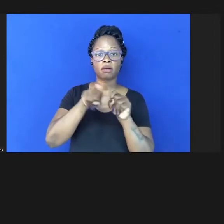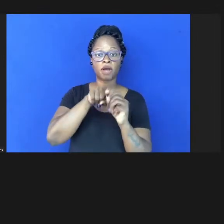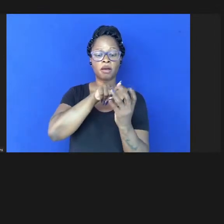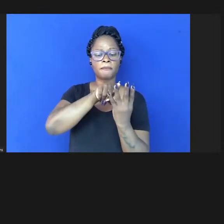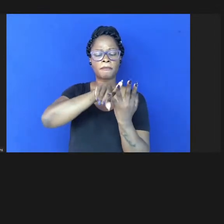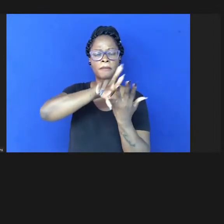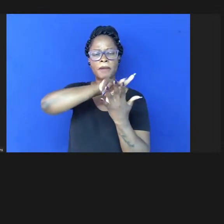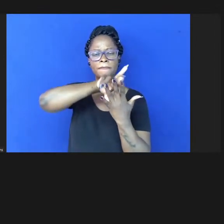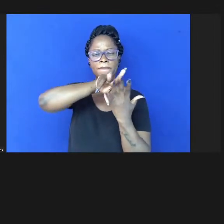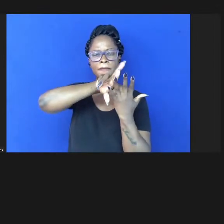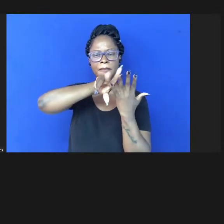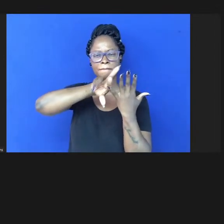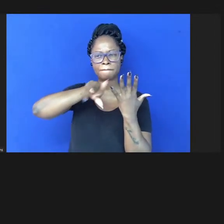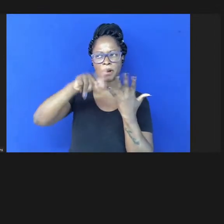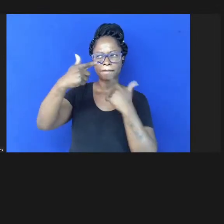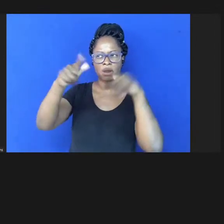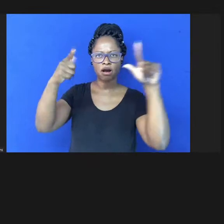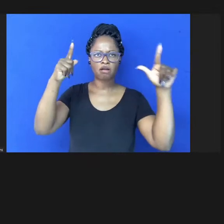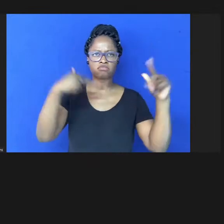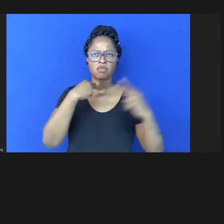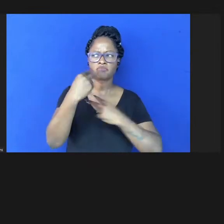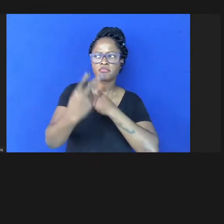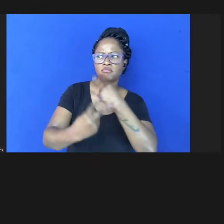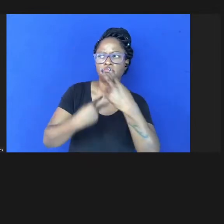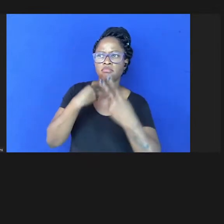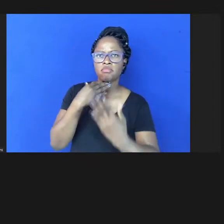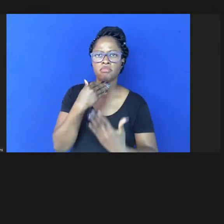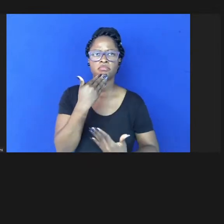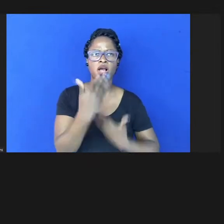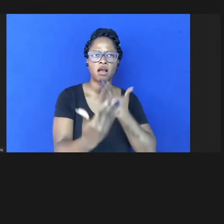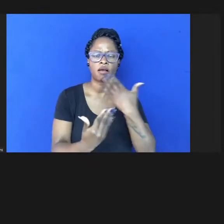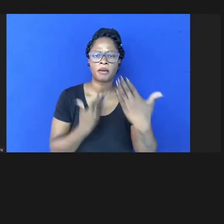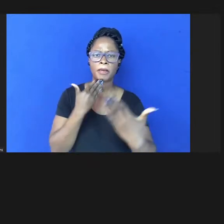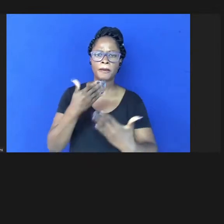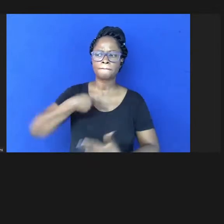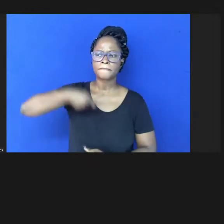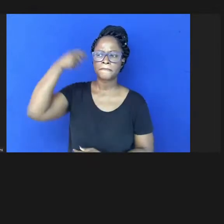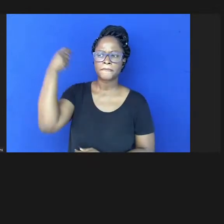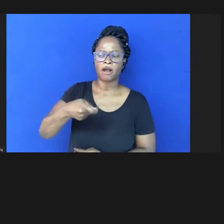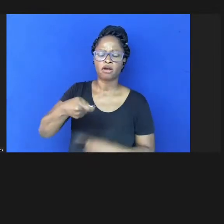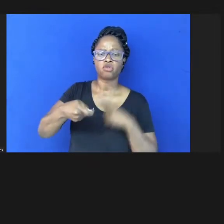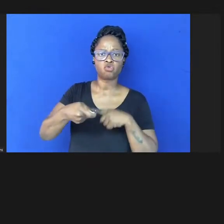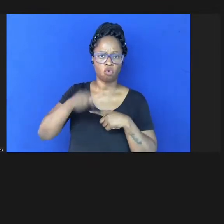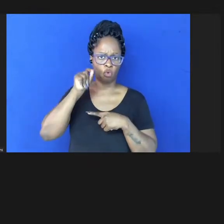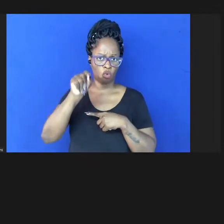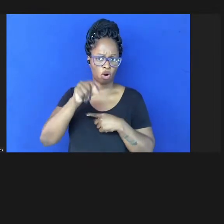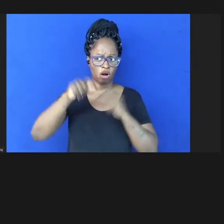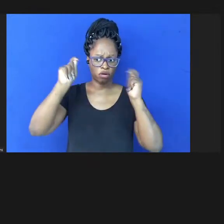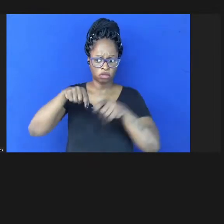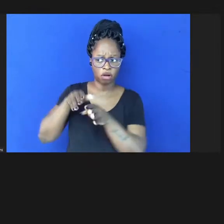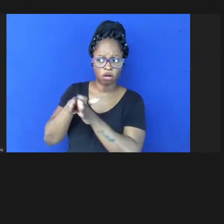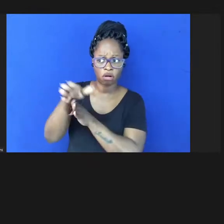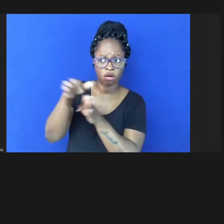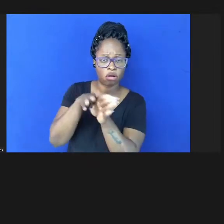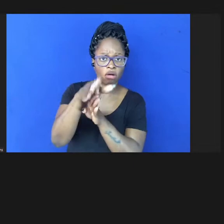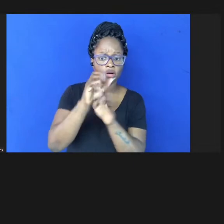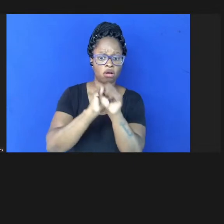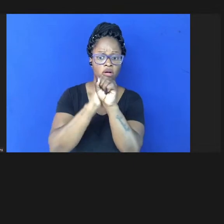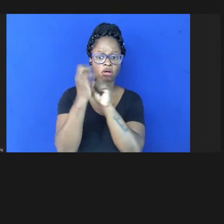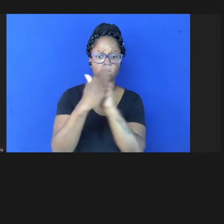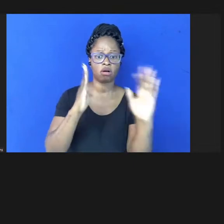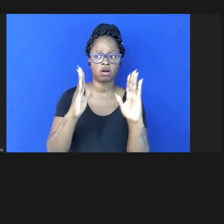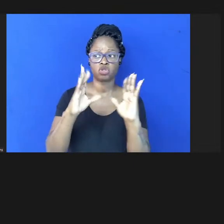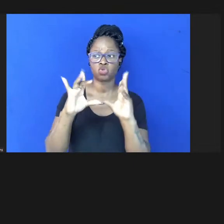outras vozes exigindo que ou recomendando que durante a pandemia todos os